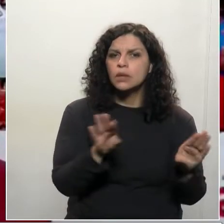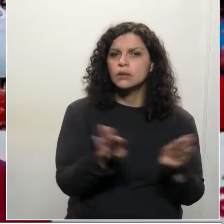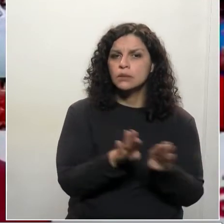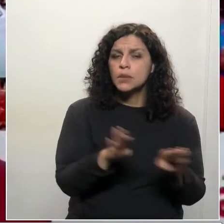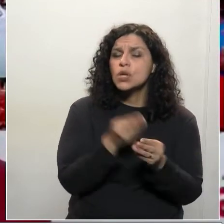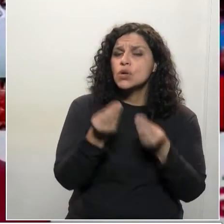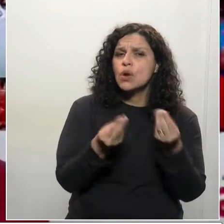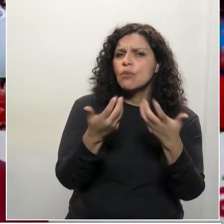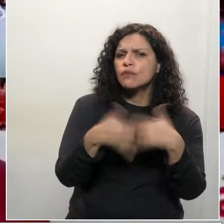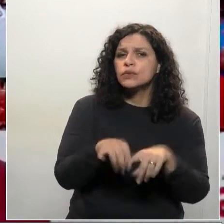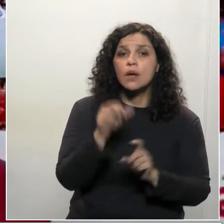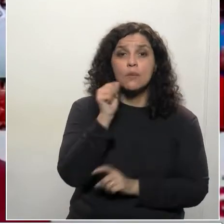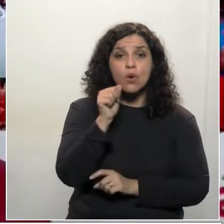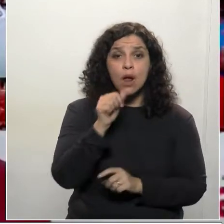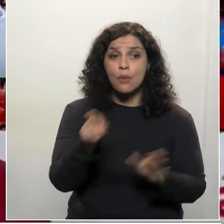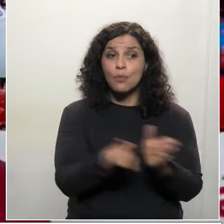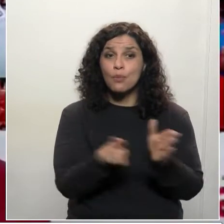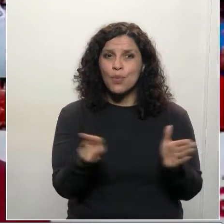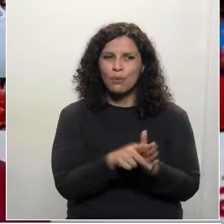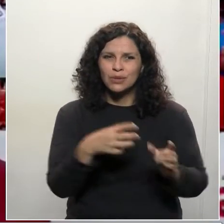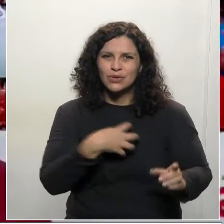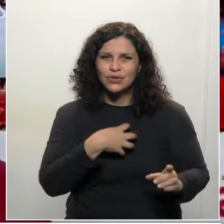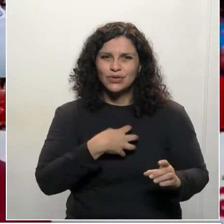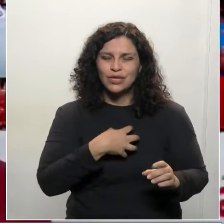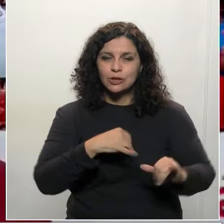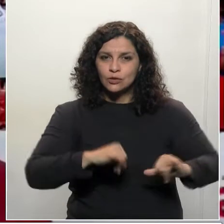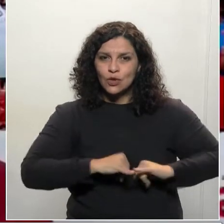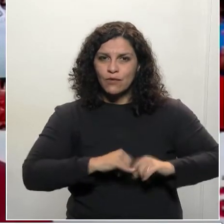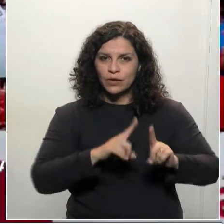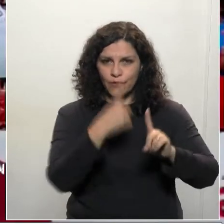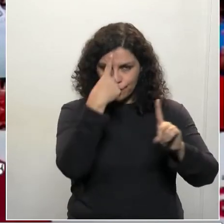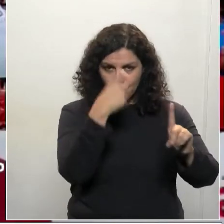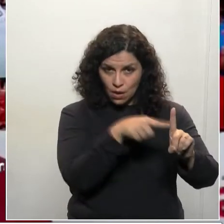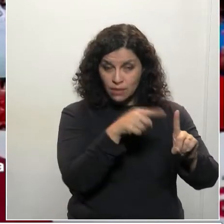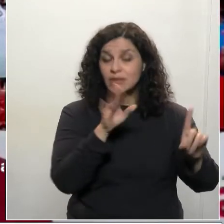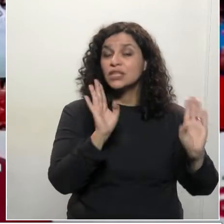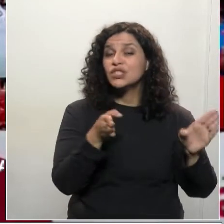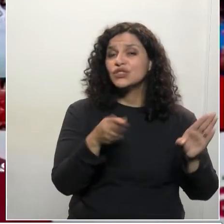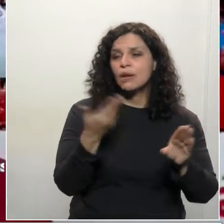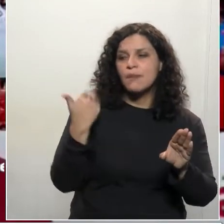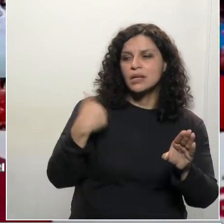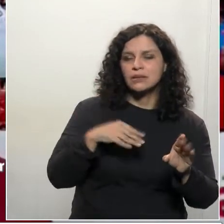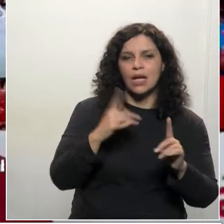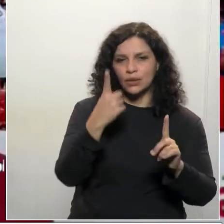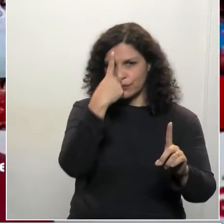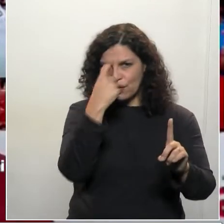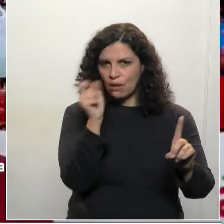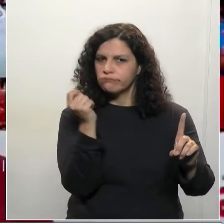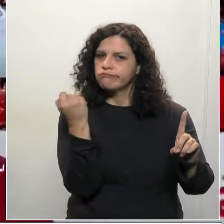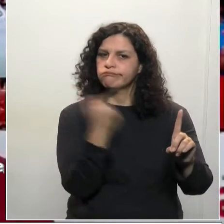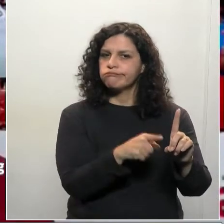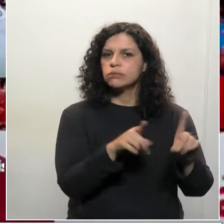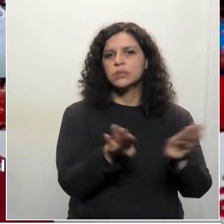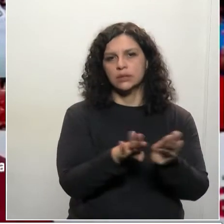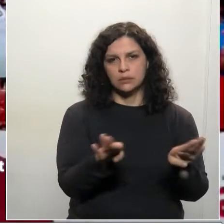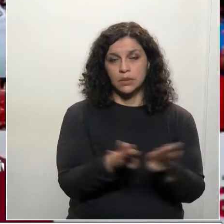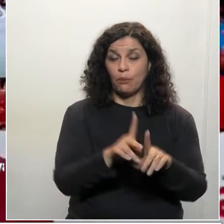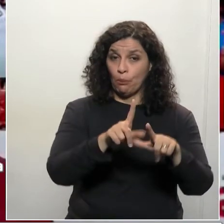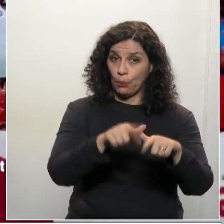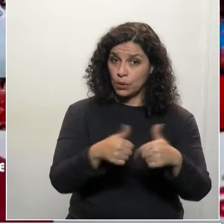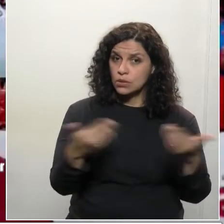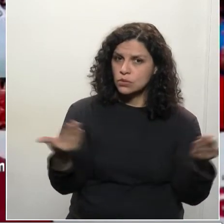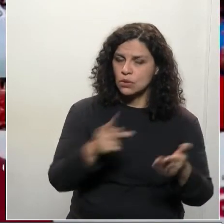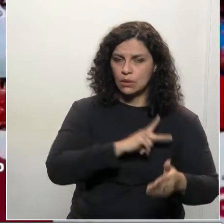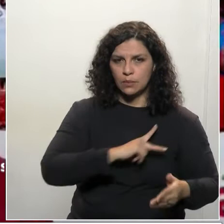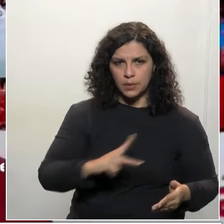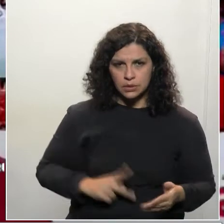para as mulheres que estão em situação de violência como que foram vítimas de violência. E nesse sentido, senhor